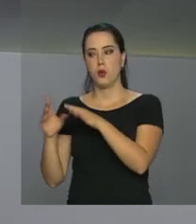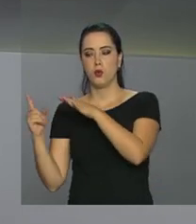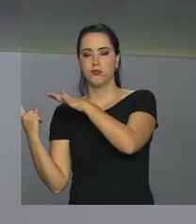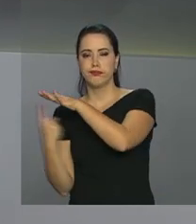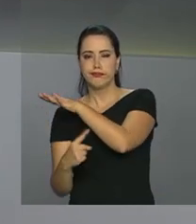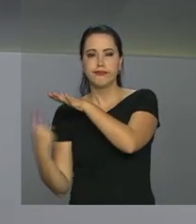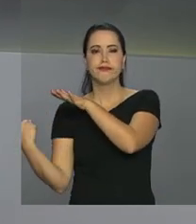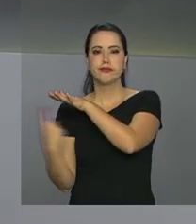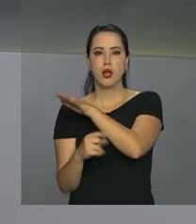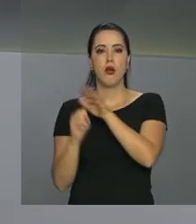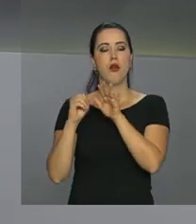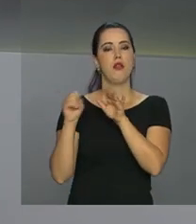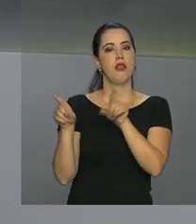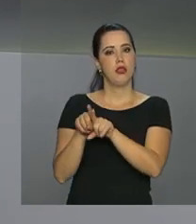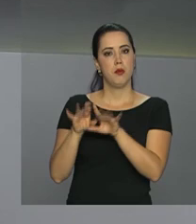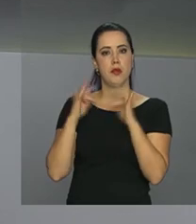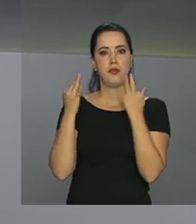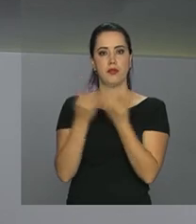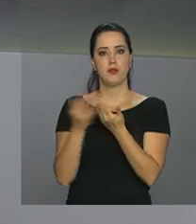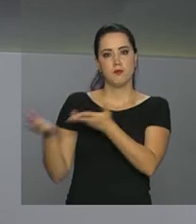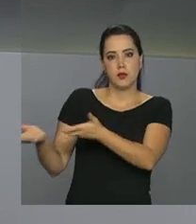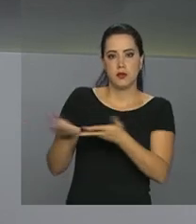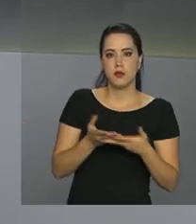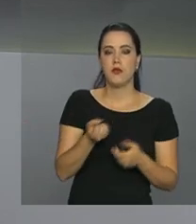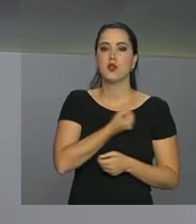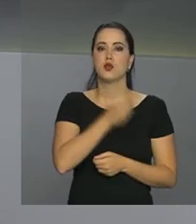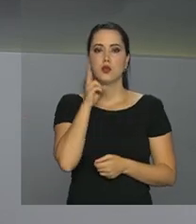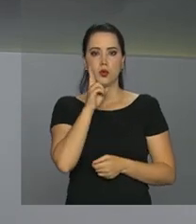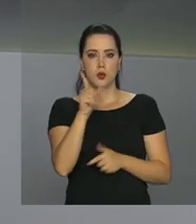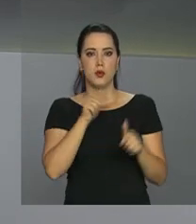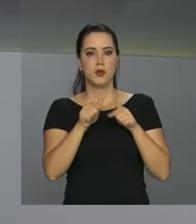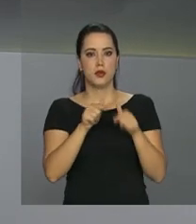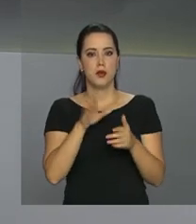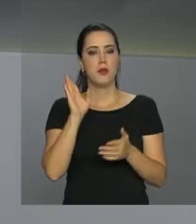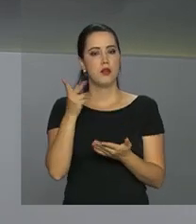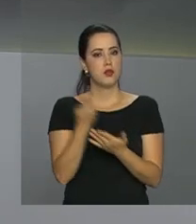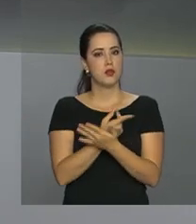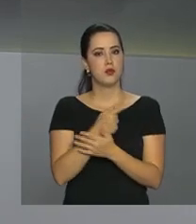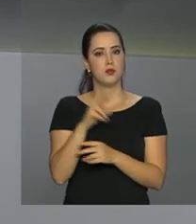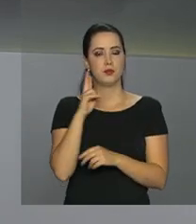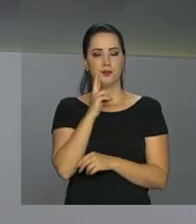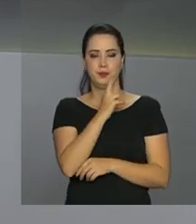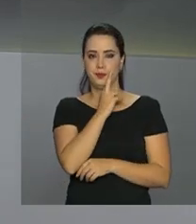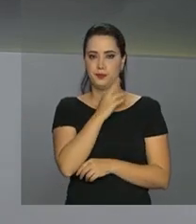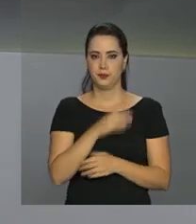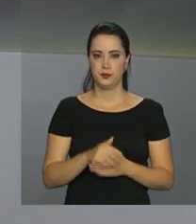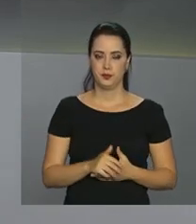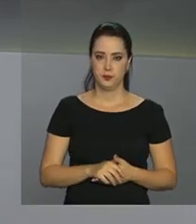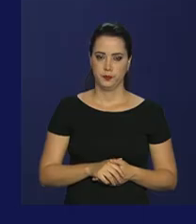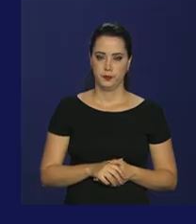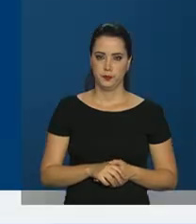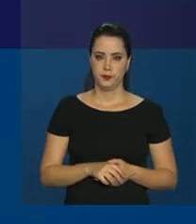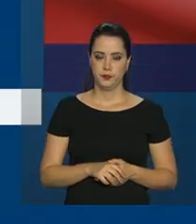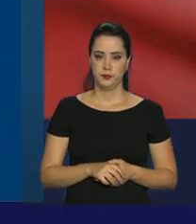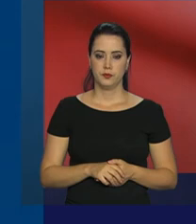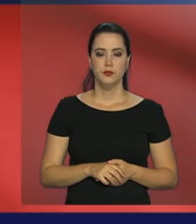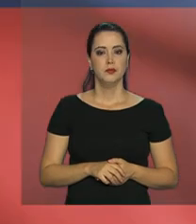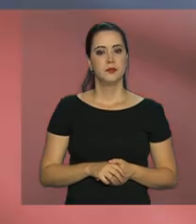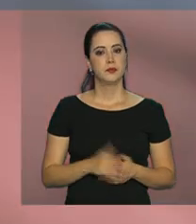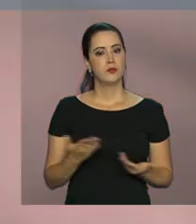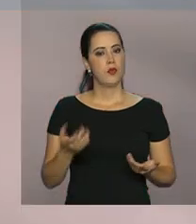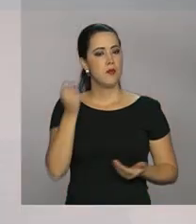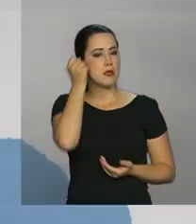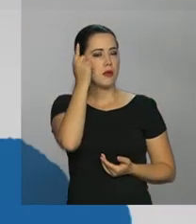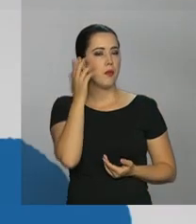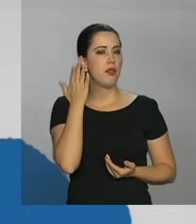sejam acolhidos por aqui. Veja em números algumas ações realizadas até agora no estado de Roraima. Para se